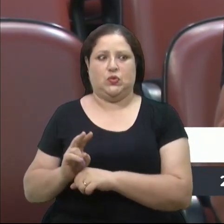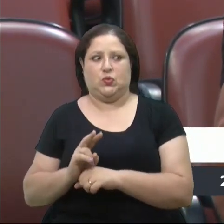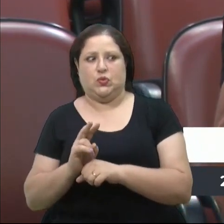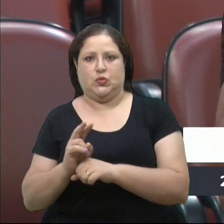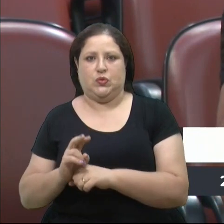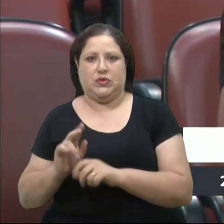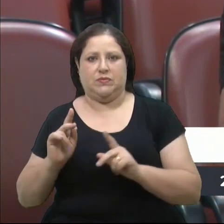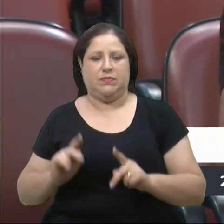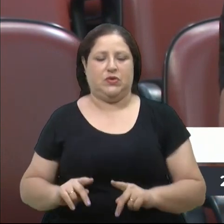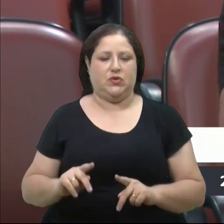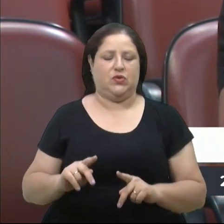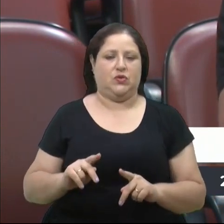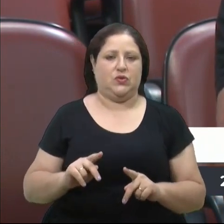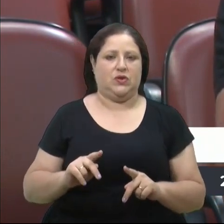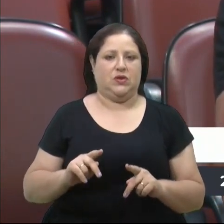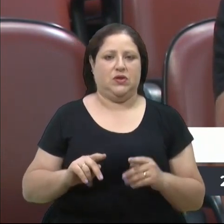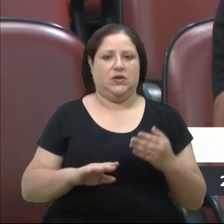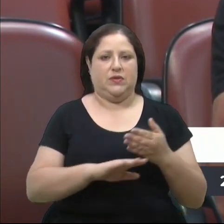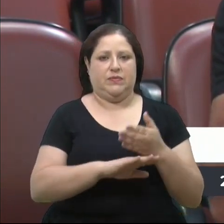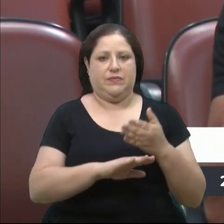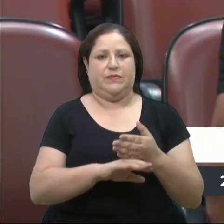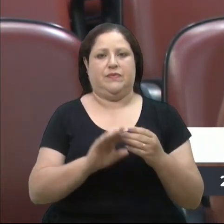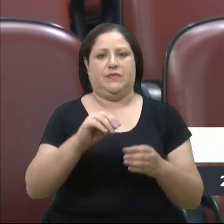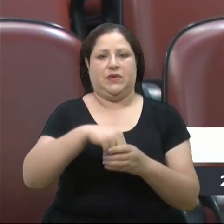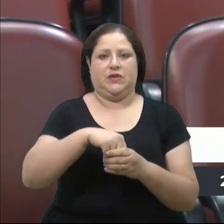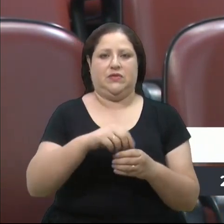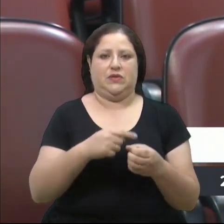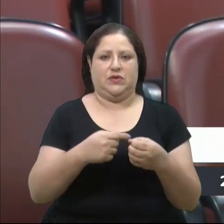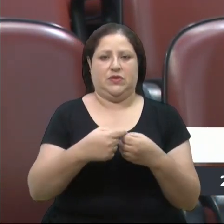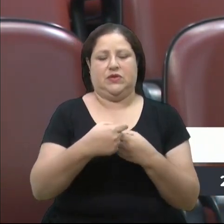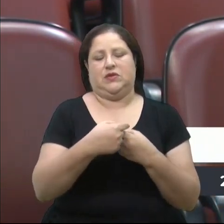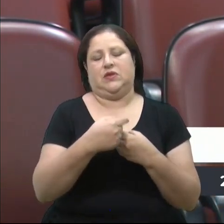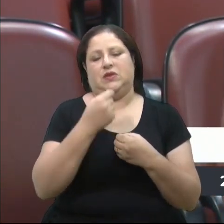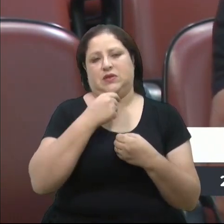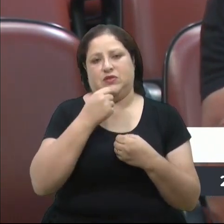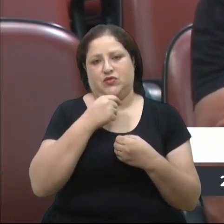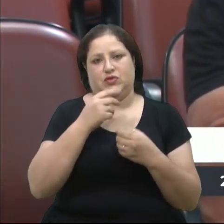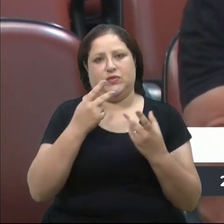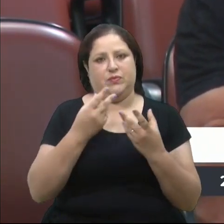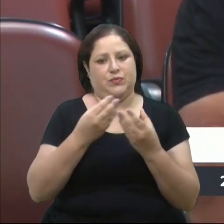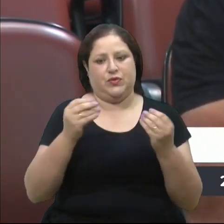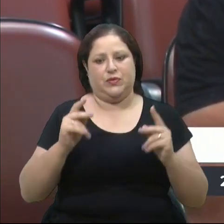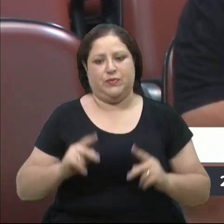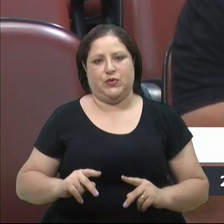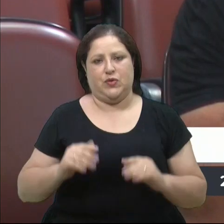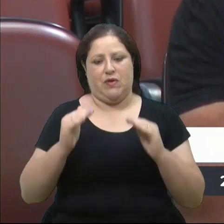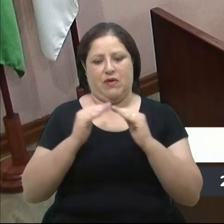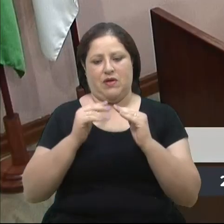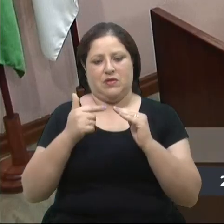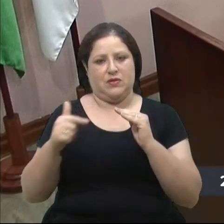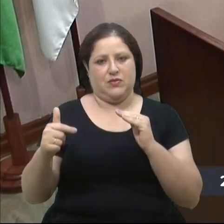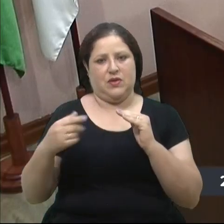tomando na nossa cidade de Caxiú do Sul, uma grande quantidade de pessoas, morador de rua. Obrigado.